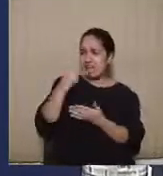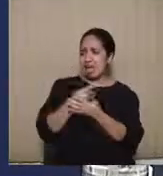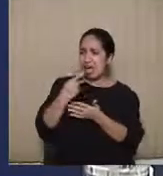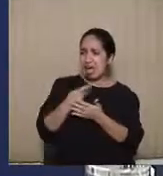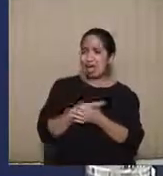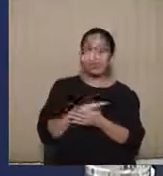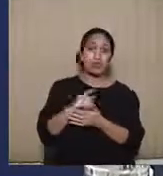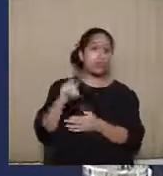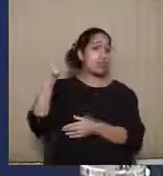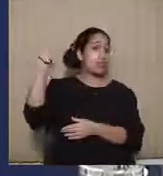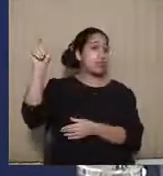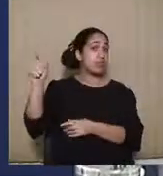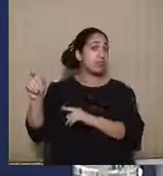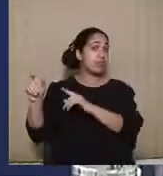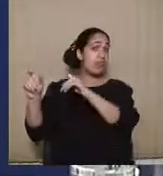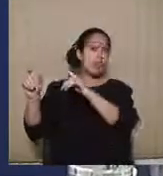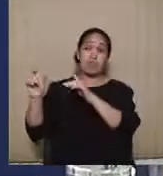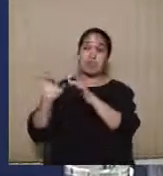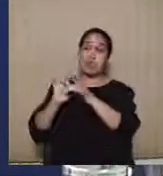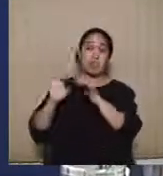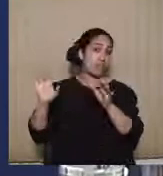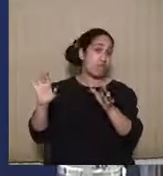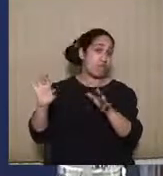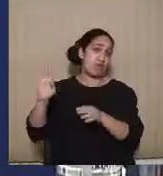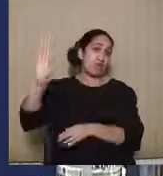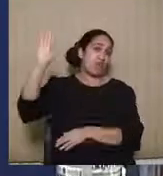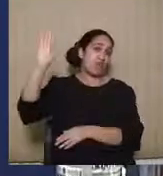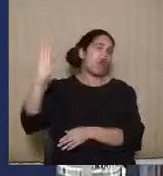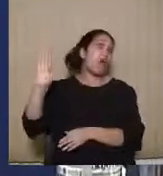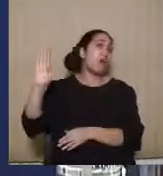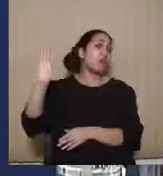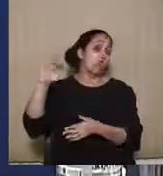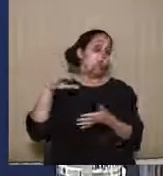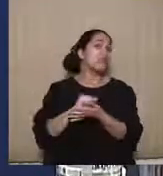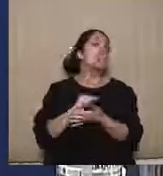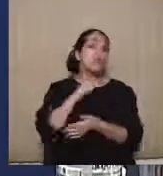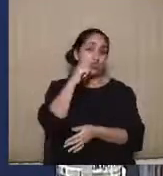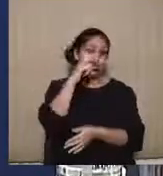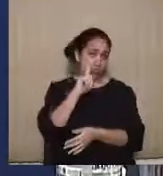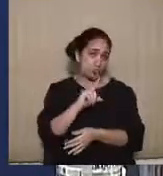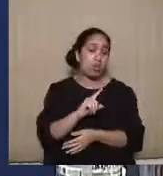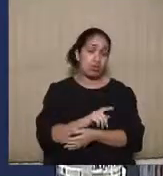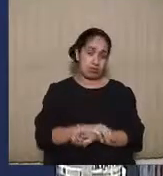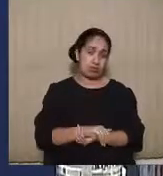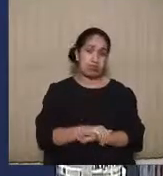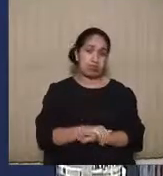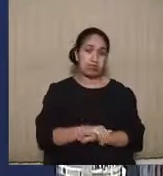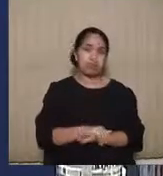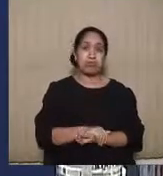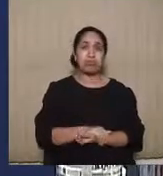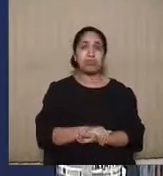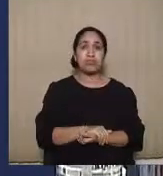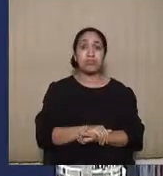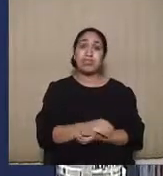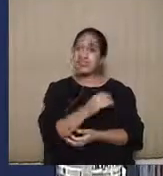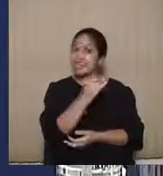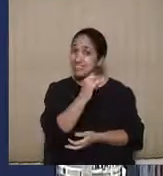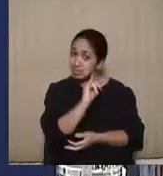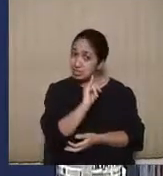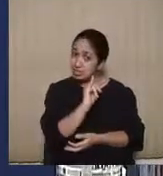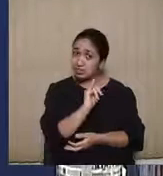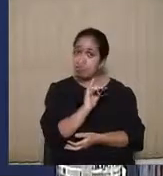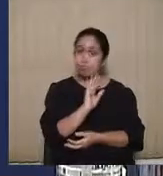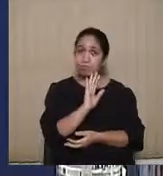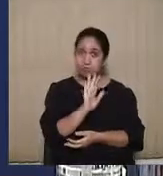com a sua elegibilidade preservada e vai acabar tendo acesso ao registro de candidatura e vai poder postular o mandato adetivo. Se tiver